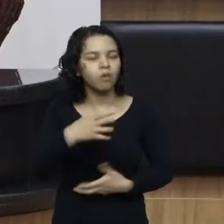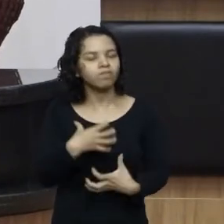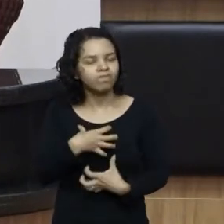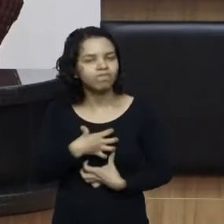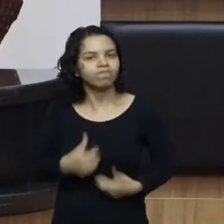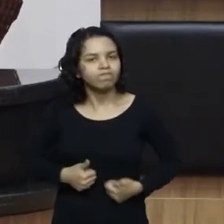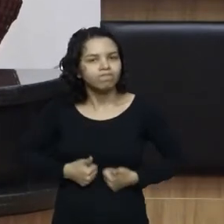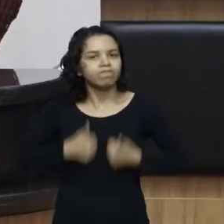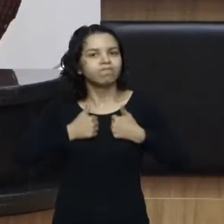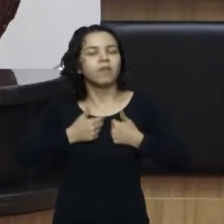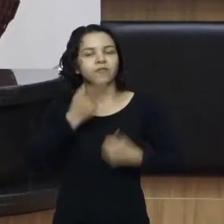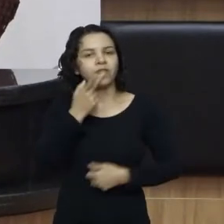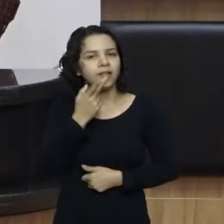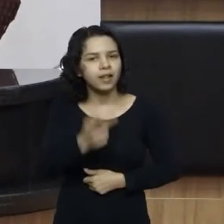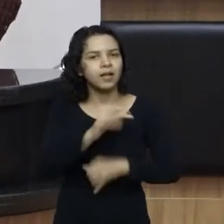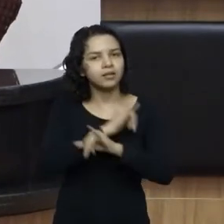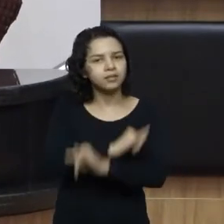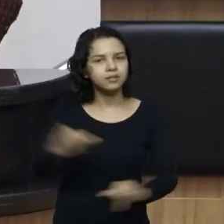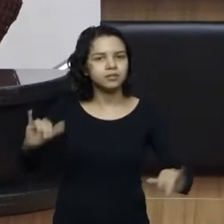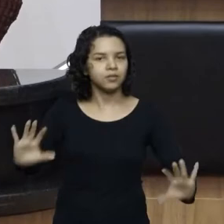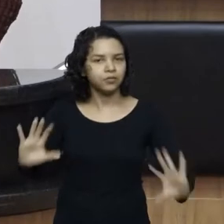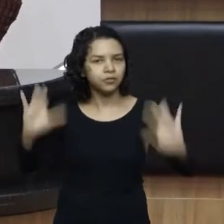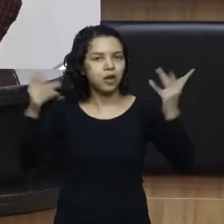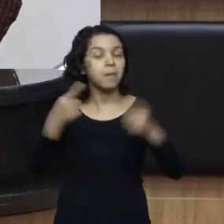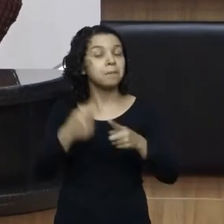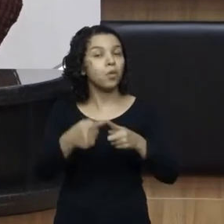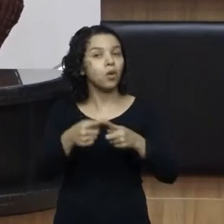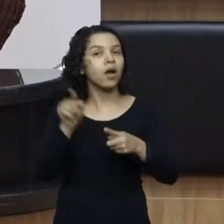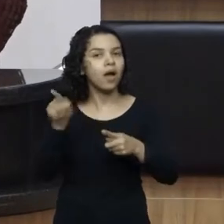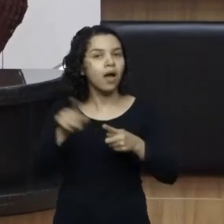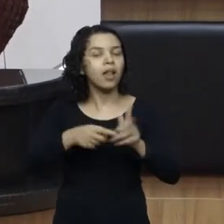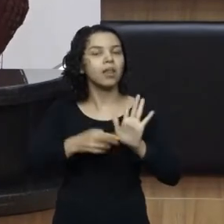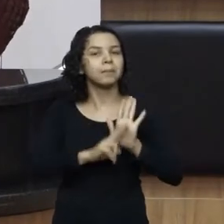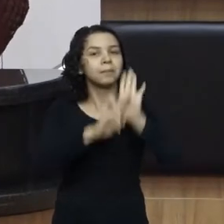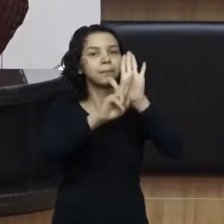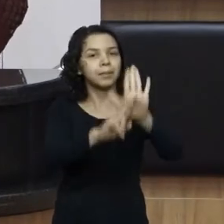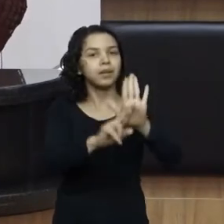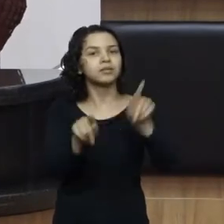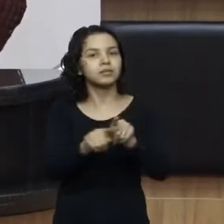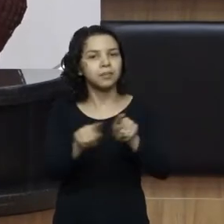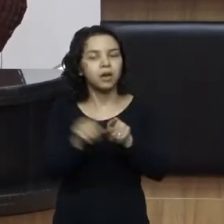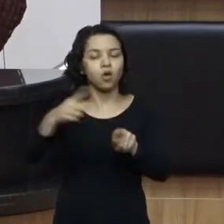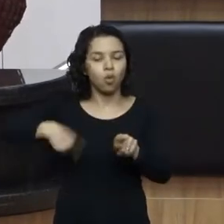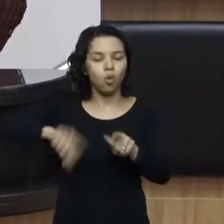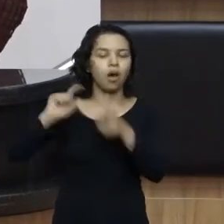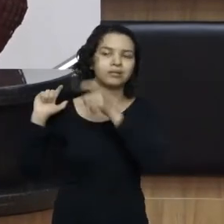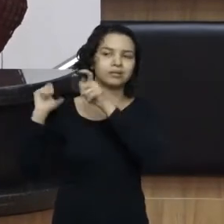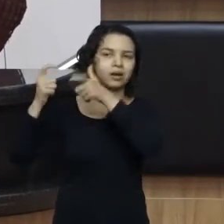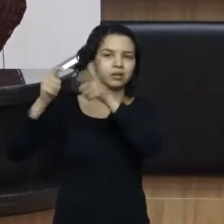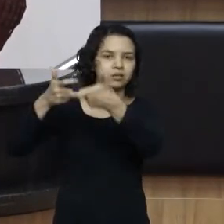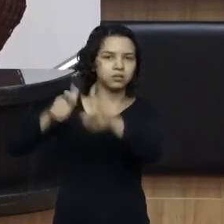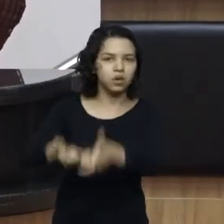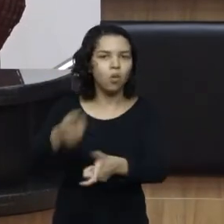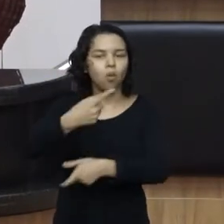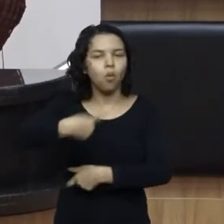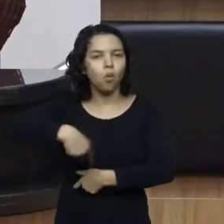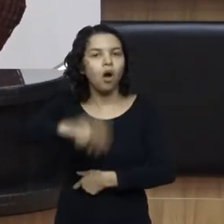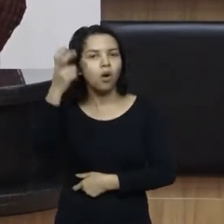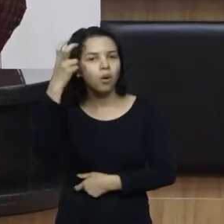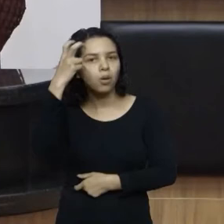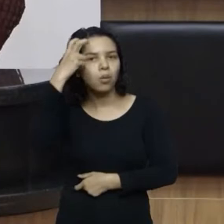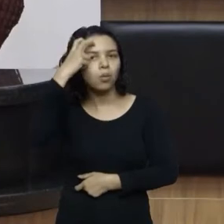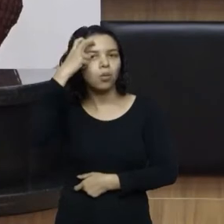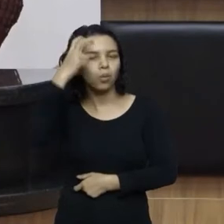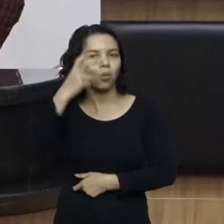orgulho falar dessa festa, porque ela retrata também a nossa tradição, a nossa cultura, e mantém viva